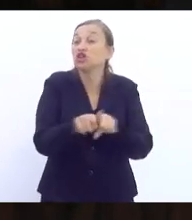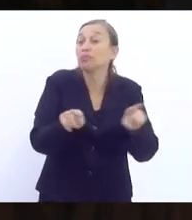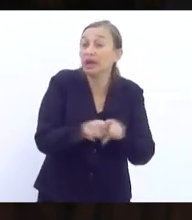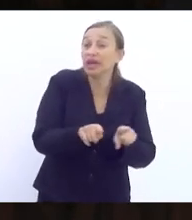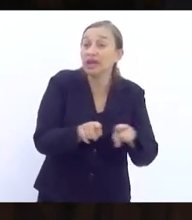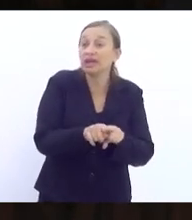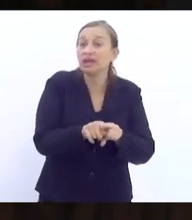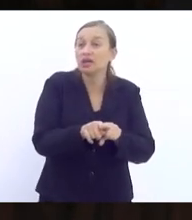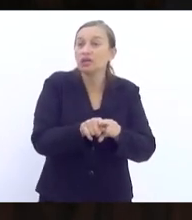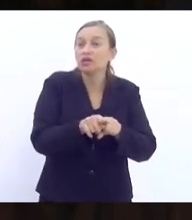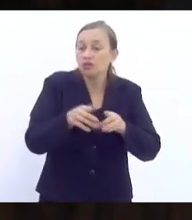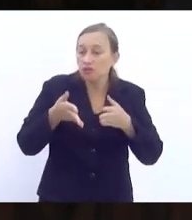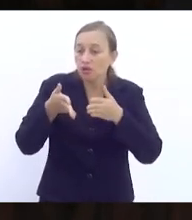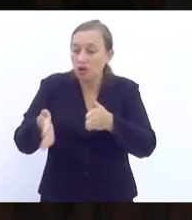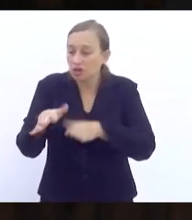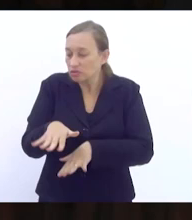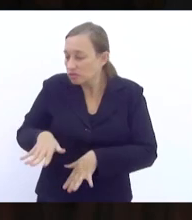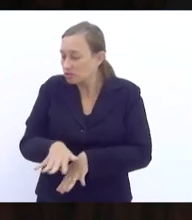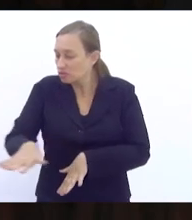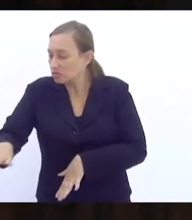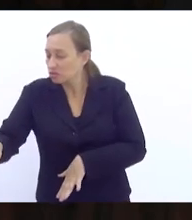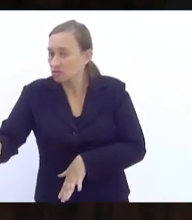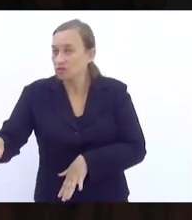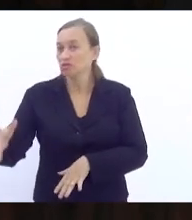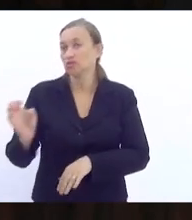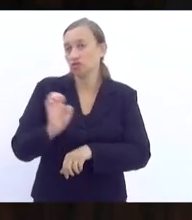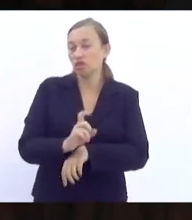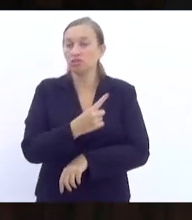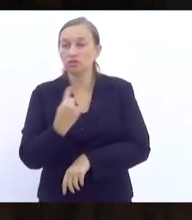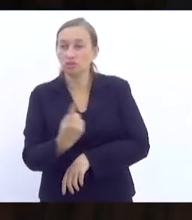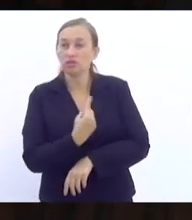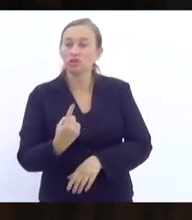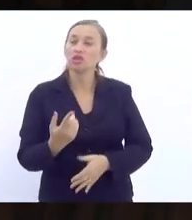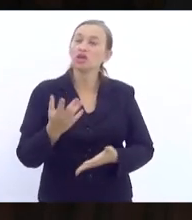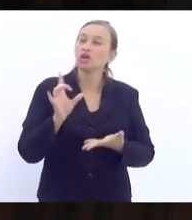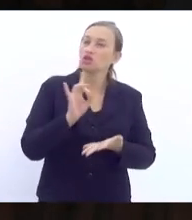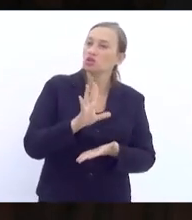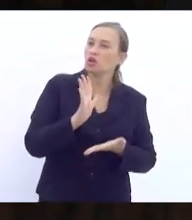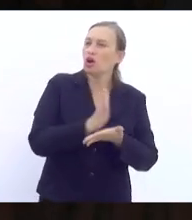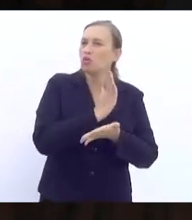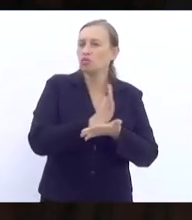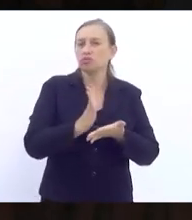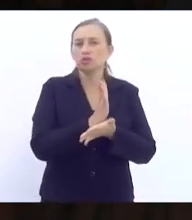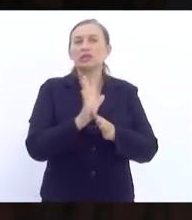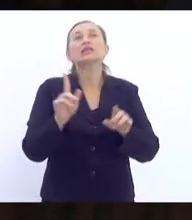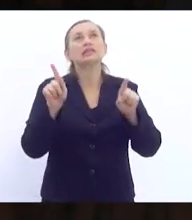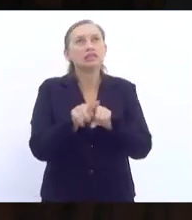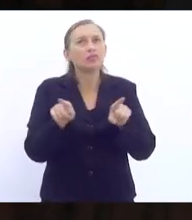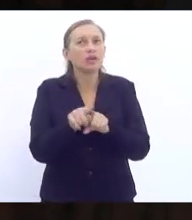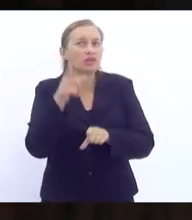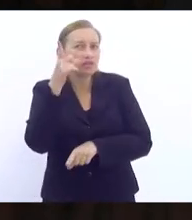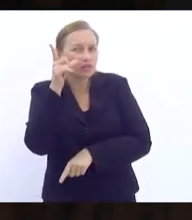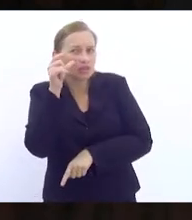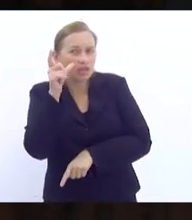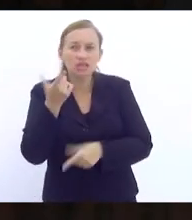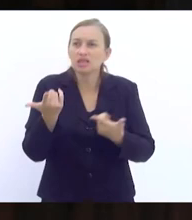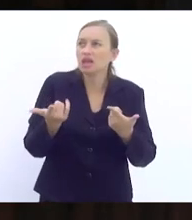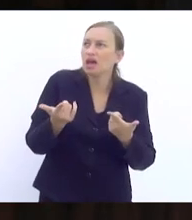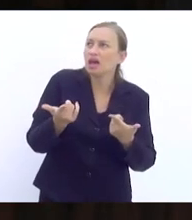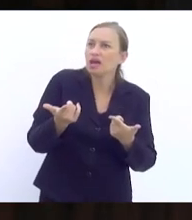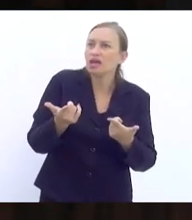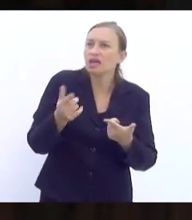do nosso Estado. Bom, só algumas... E achei também interessante a questão da